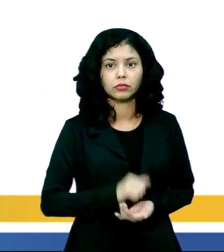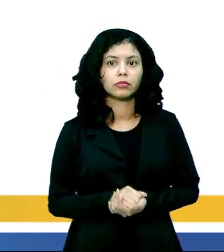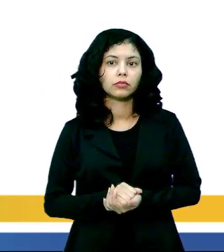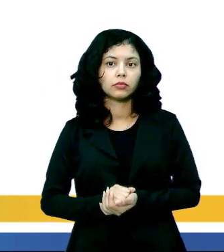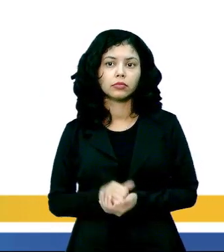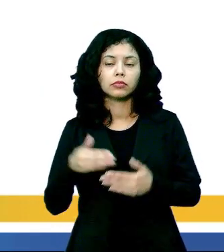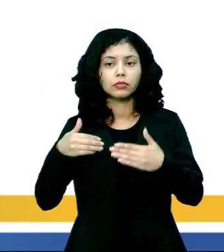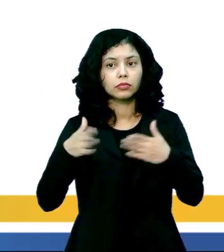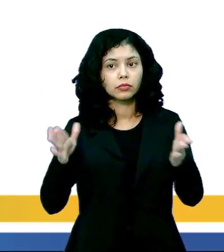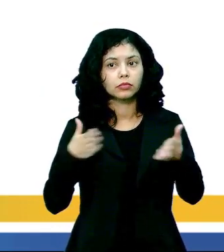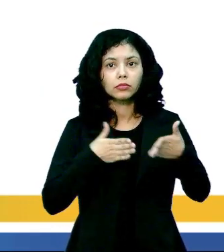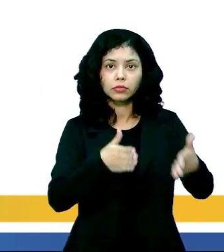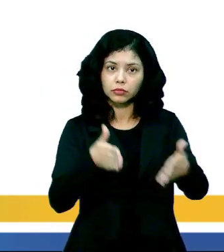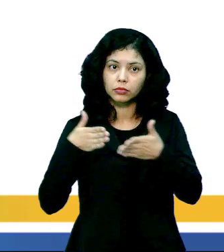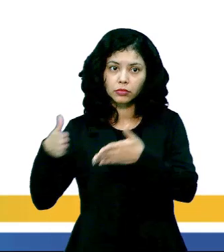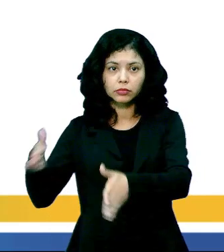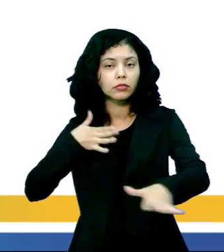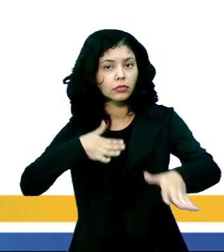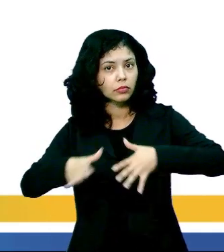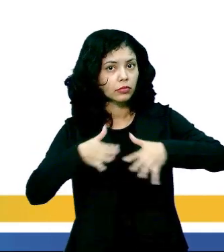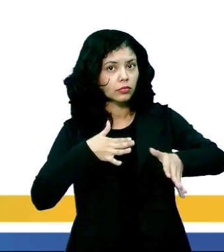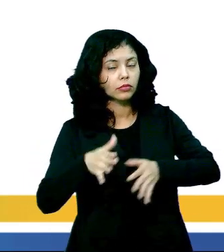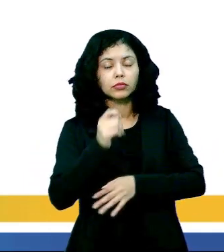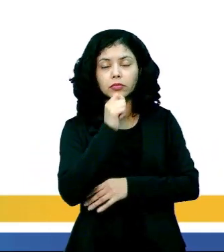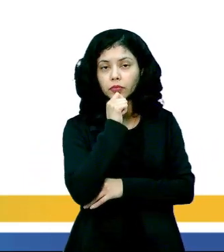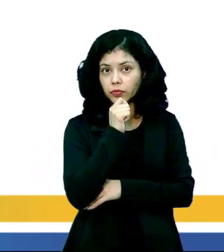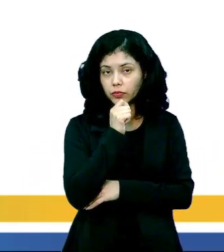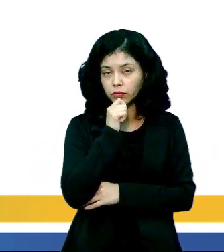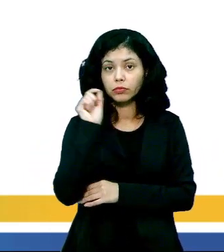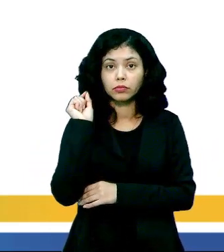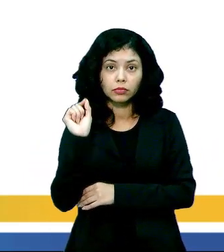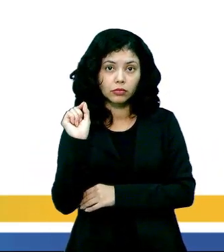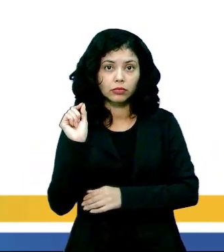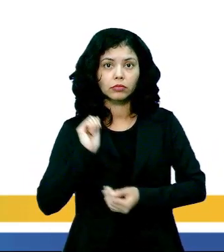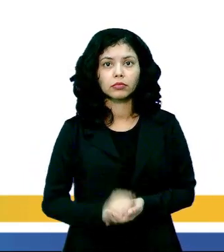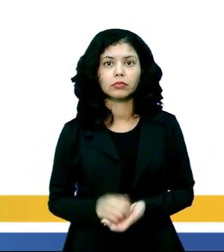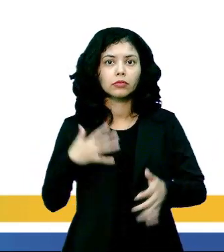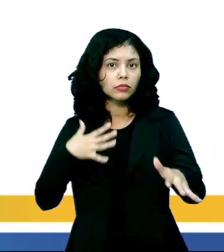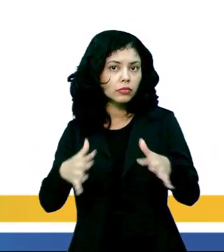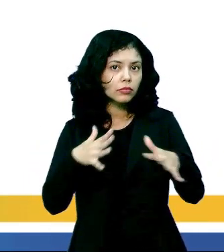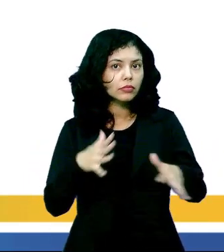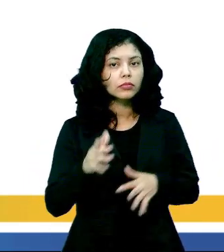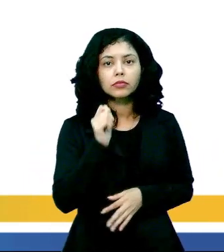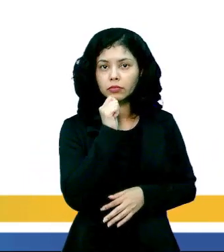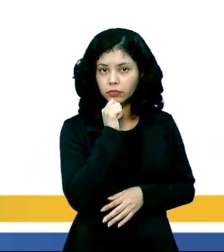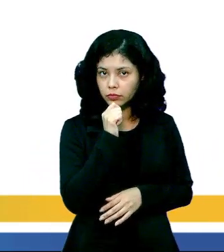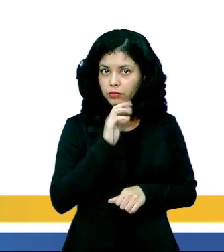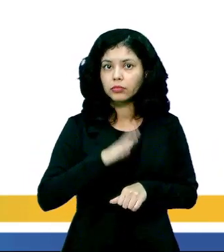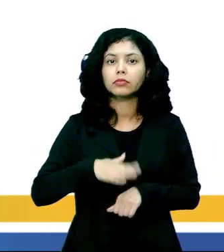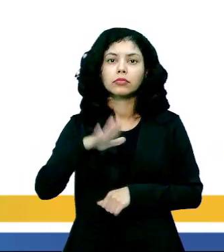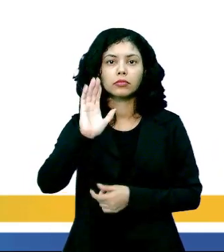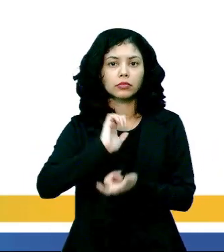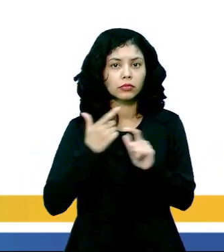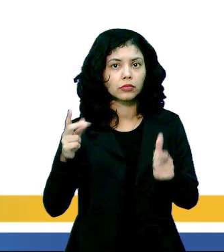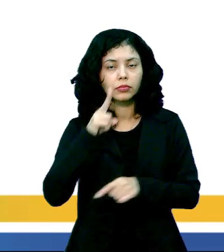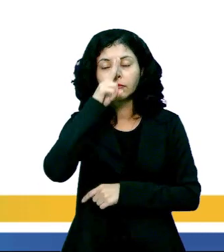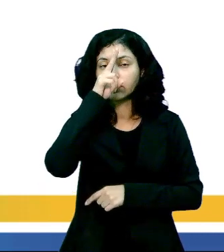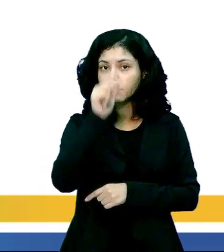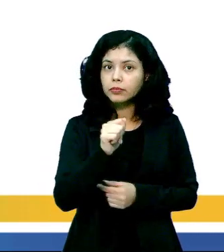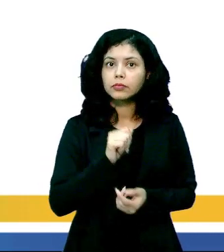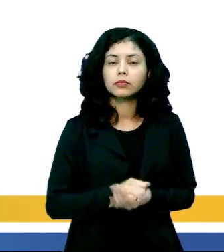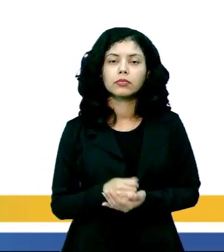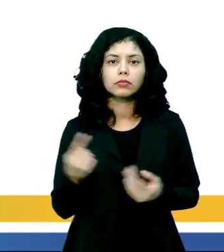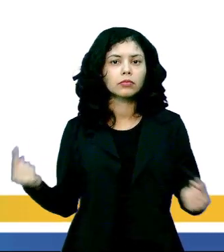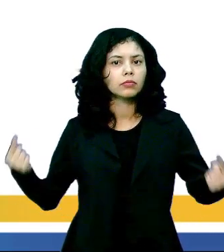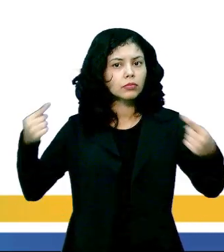1960, abriu caminho para que o movimento se tornasse de maior força